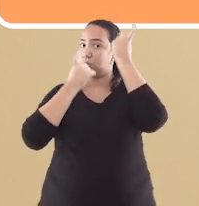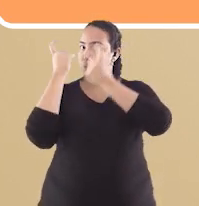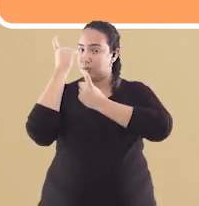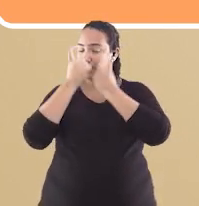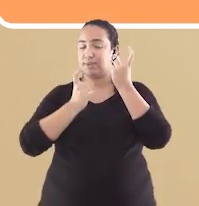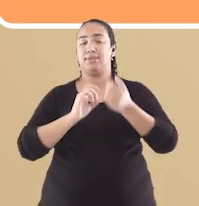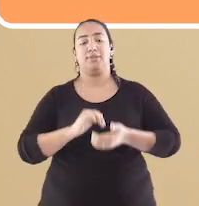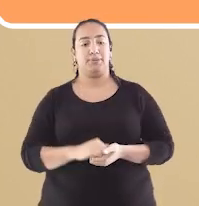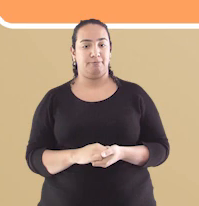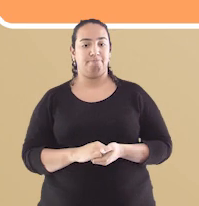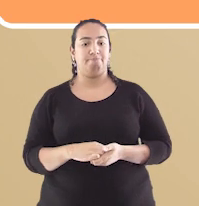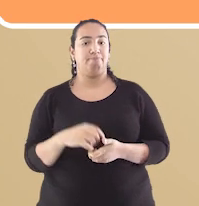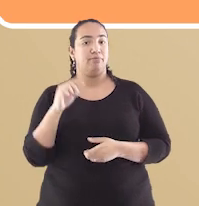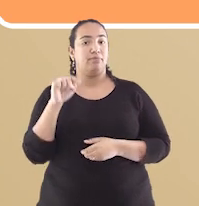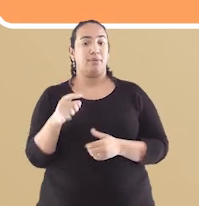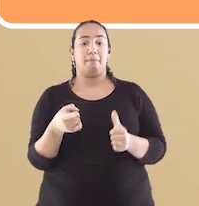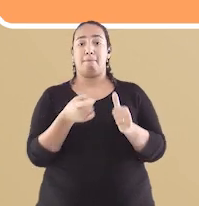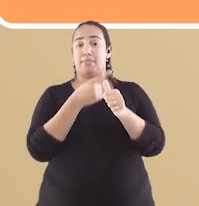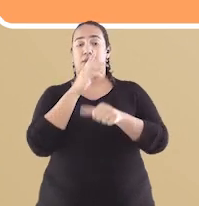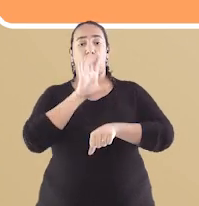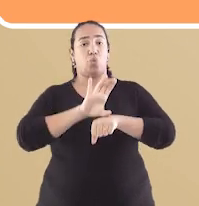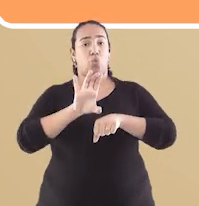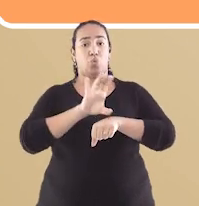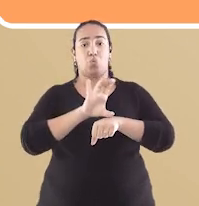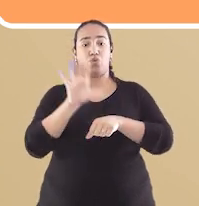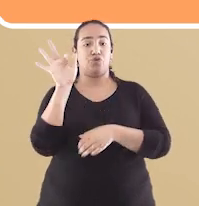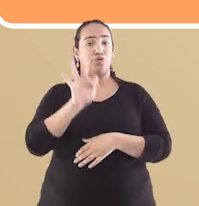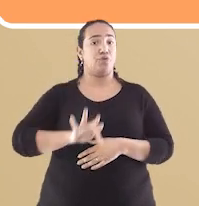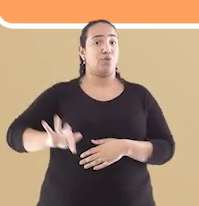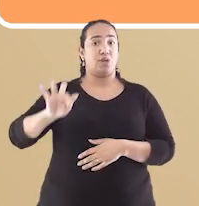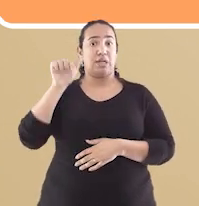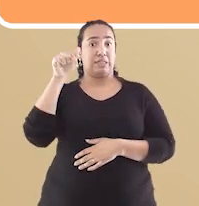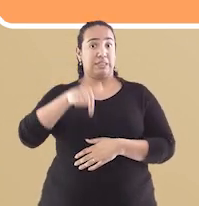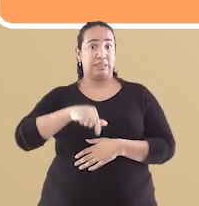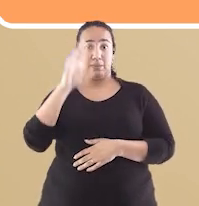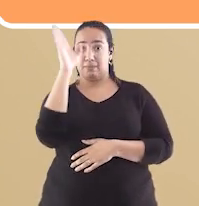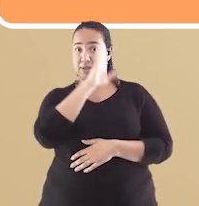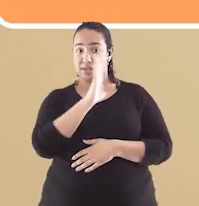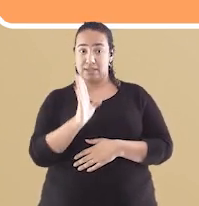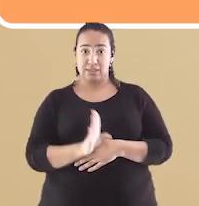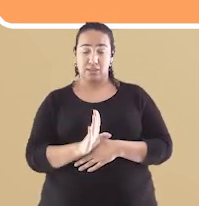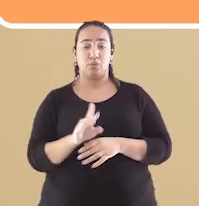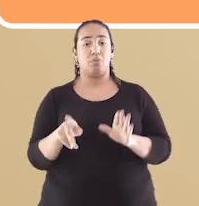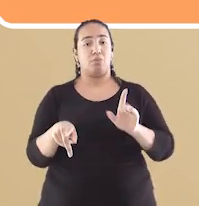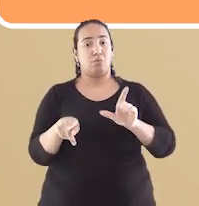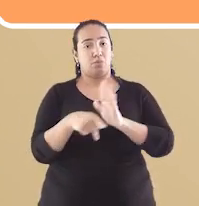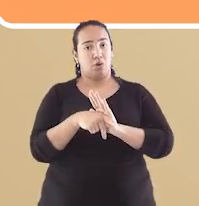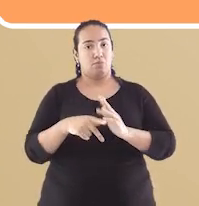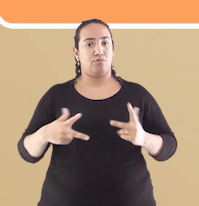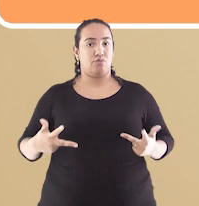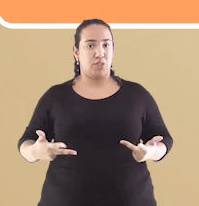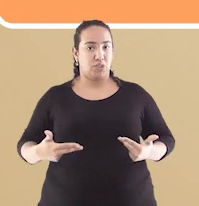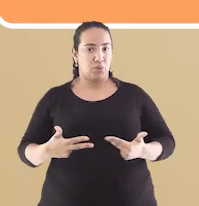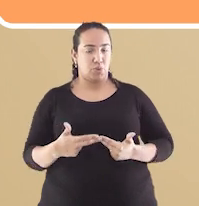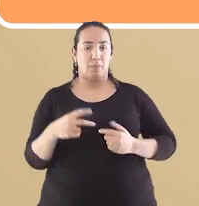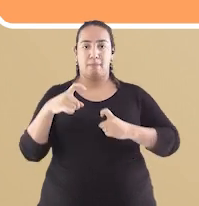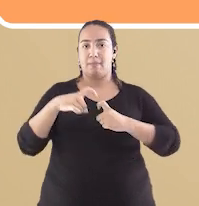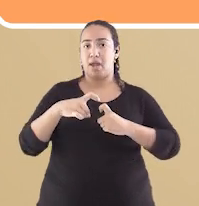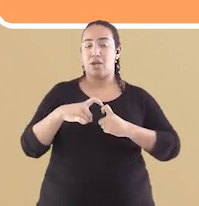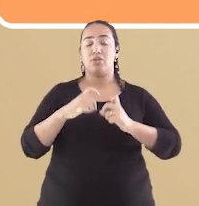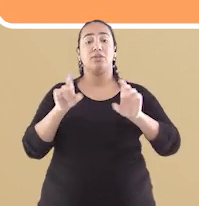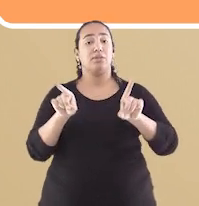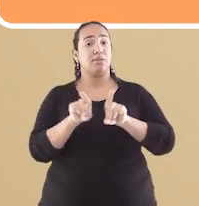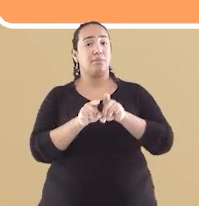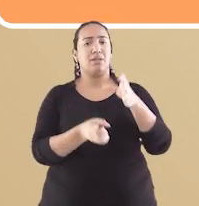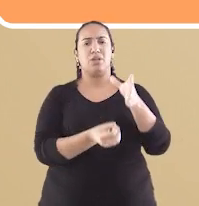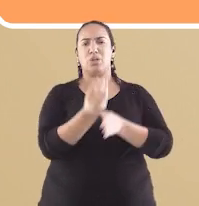português. Além do primeiro curso superior do país, o curso cirúrgico-médico na Bahia, também foram criadas